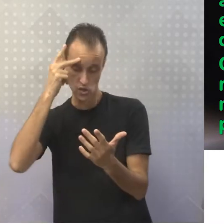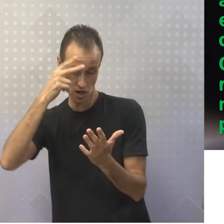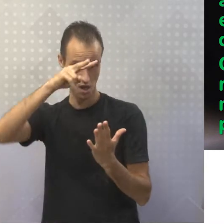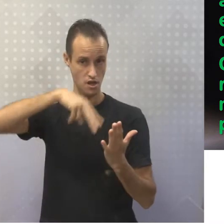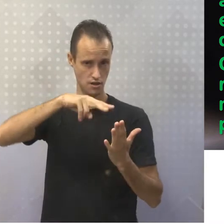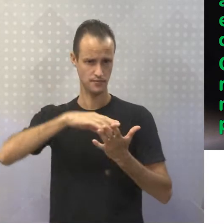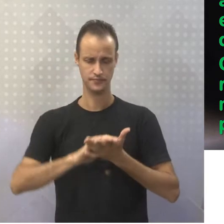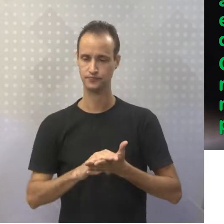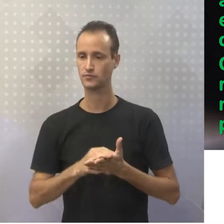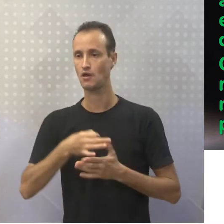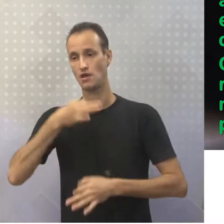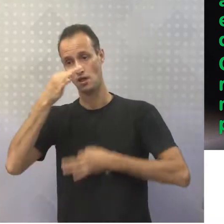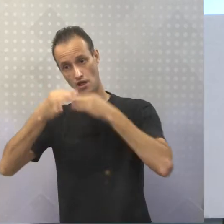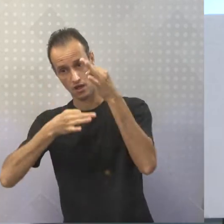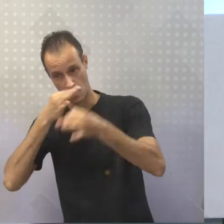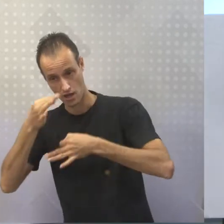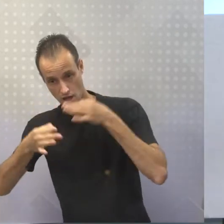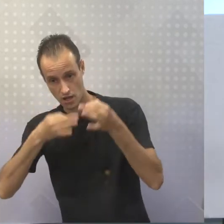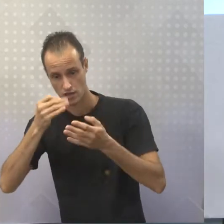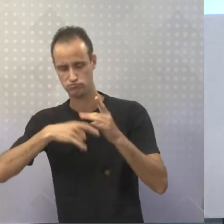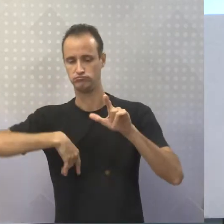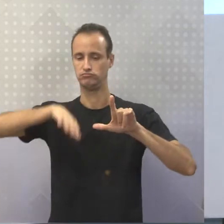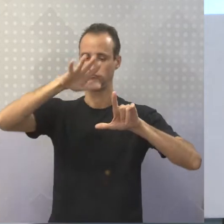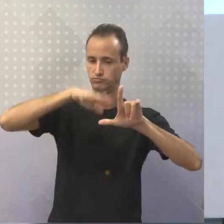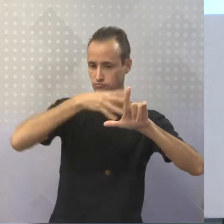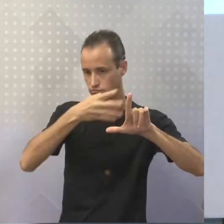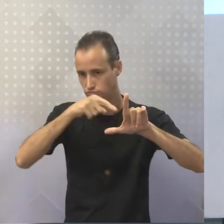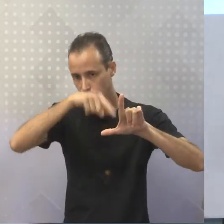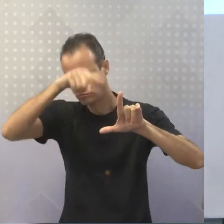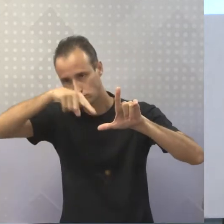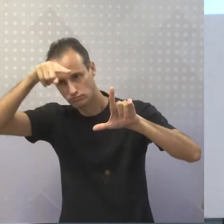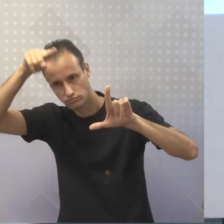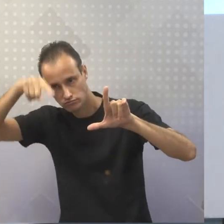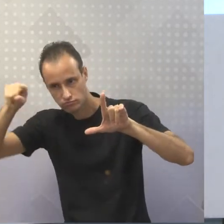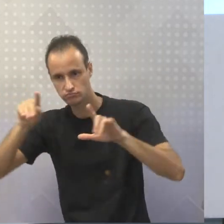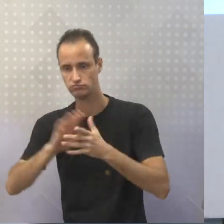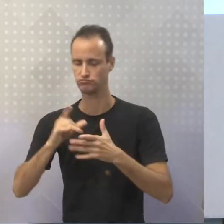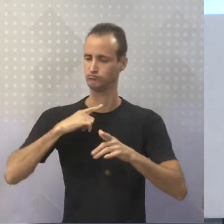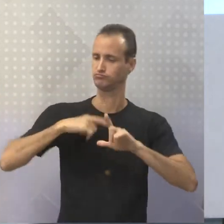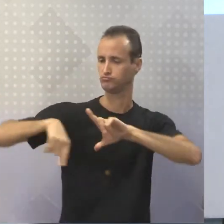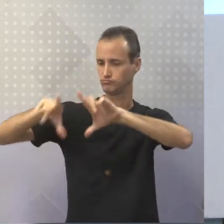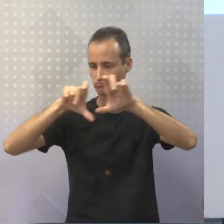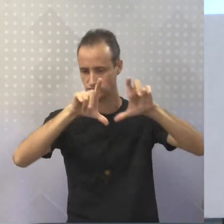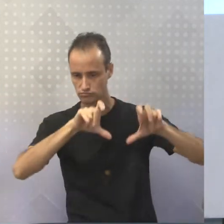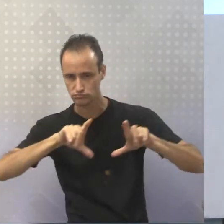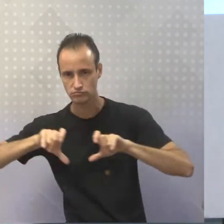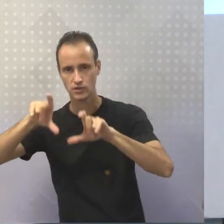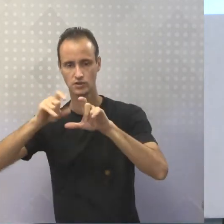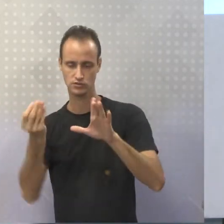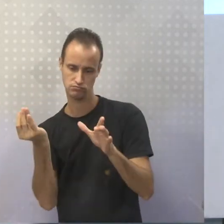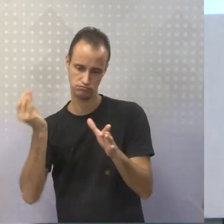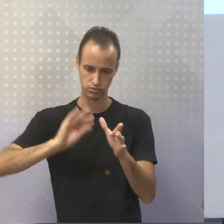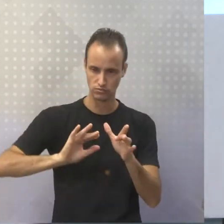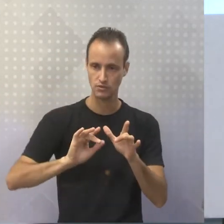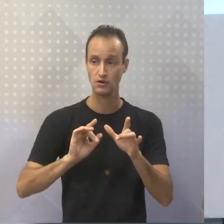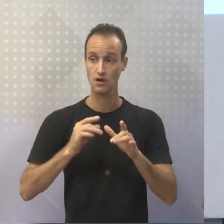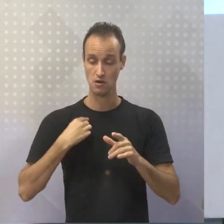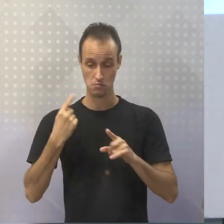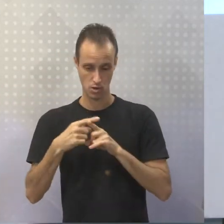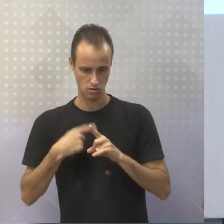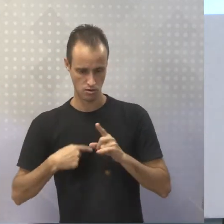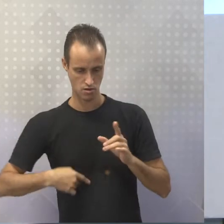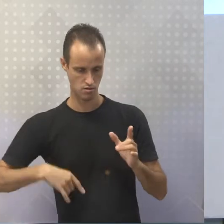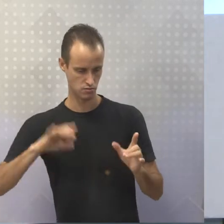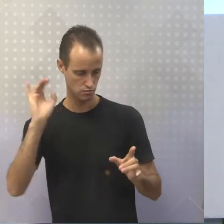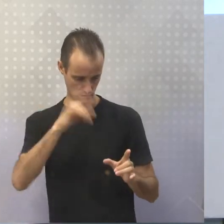depoimentos, vai trazer gráficos, vai trazer alguns elementos visuais, para chamar a atenção do leitor, para